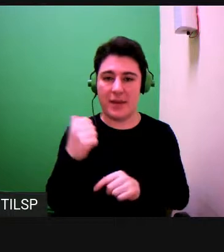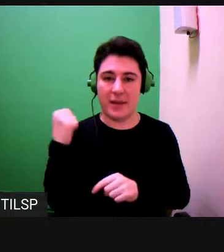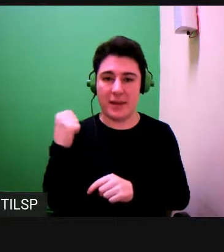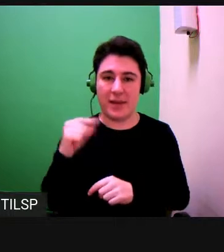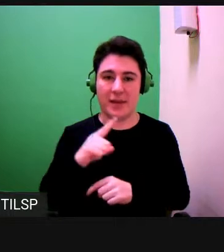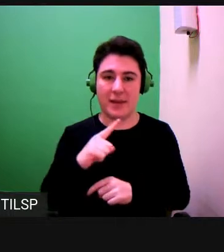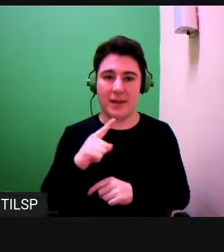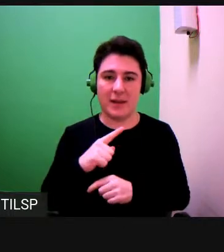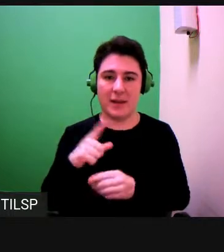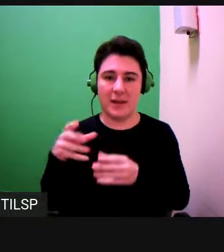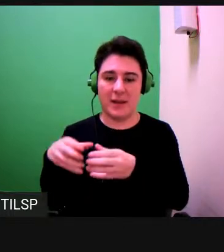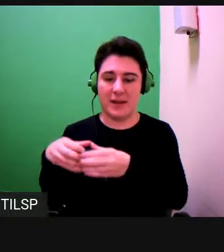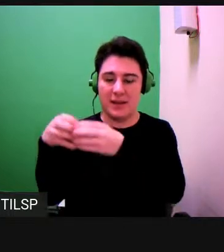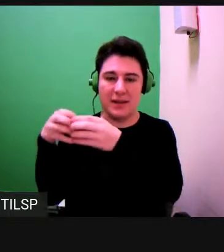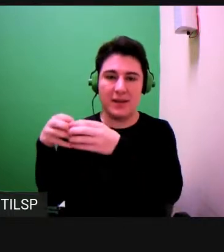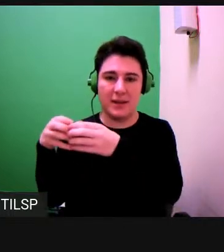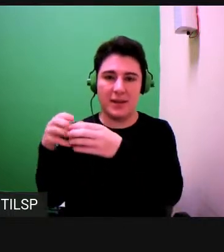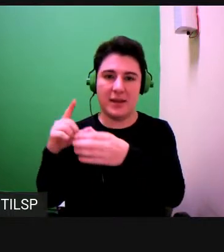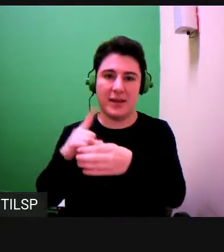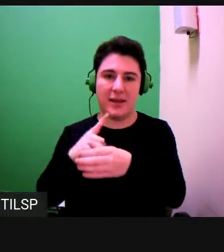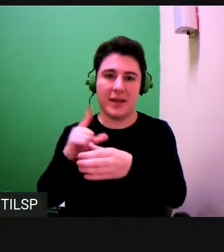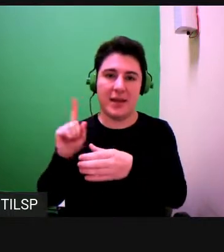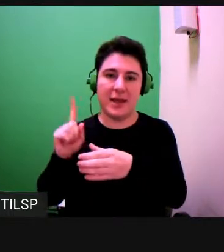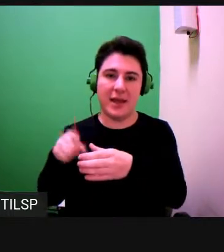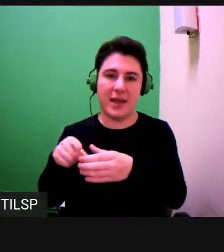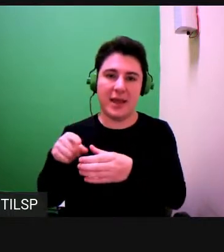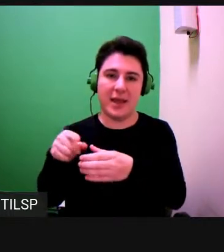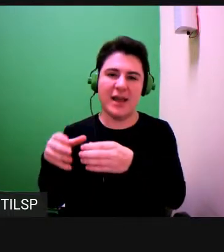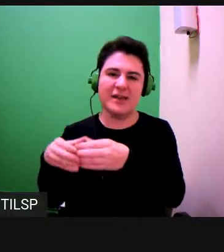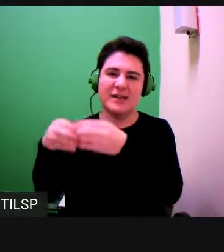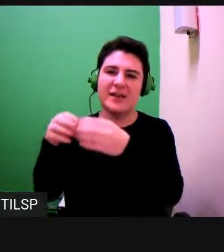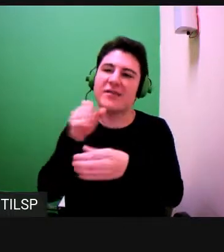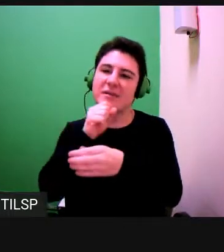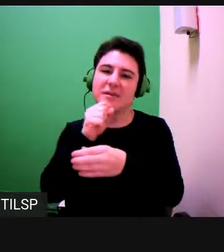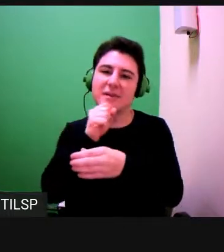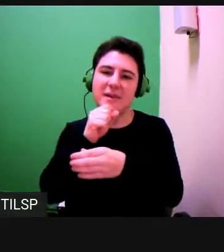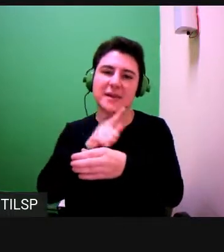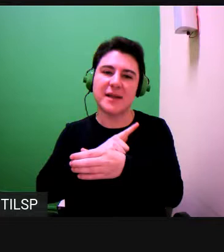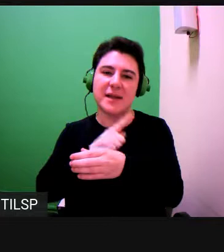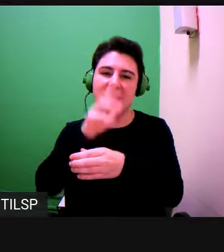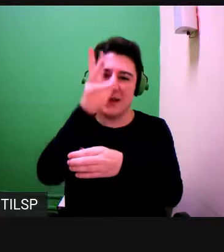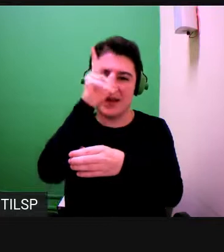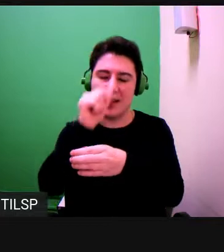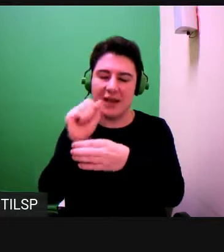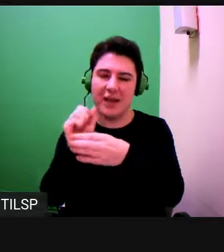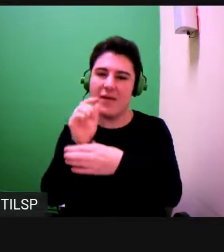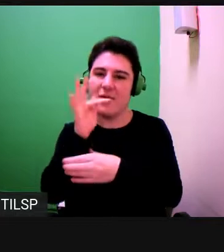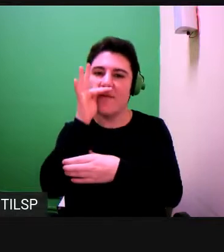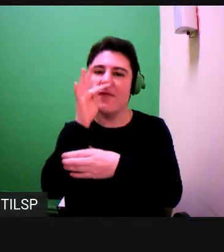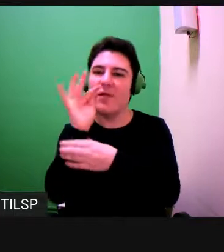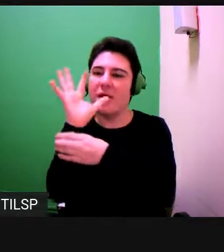uma pequena jarra, que na verdade é uma caneca antiga com galo, e Flores Secas,